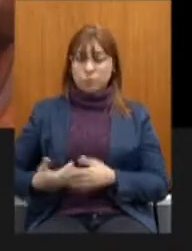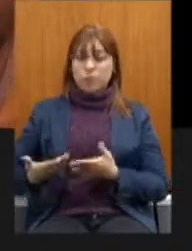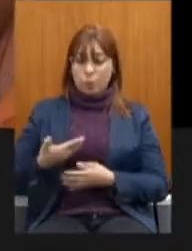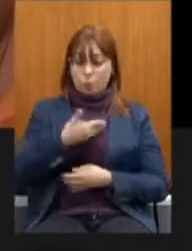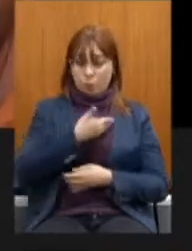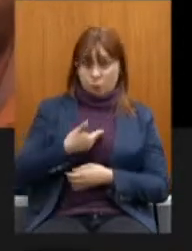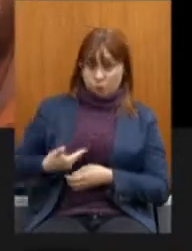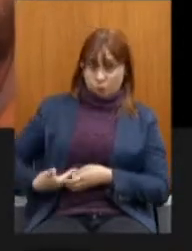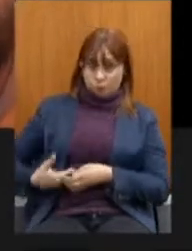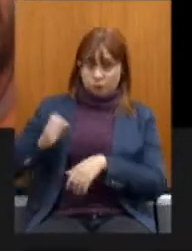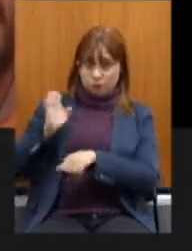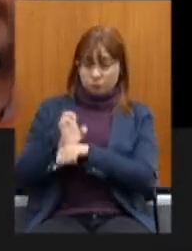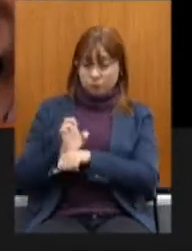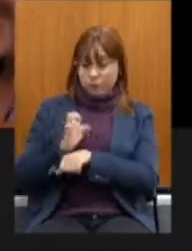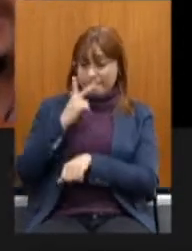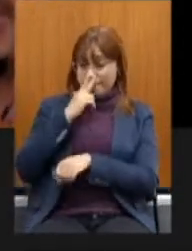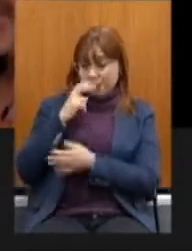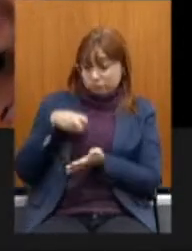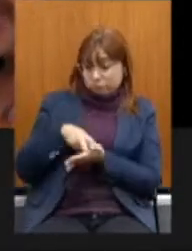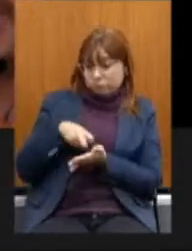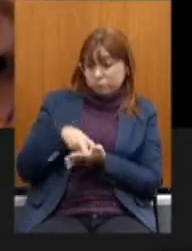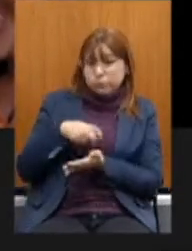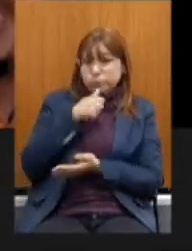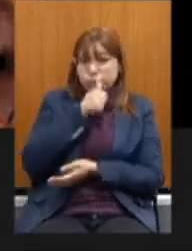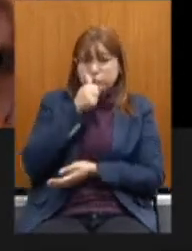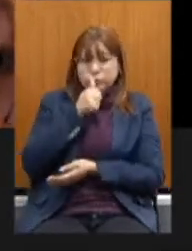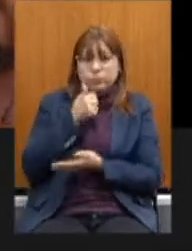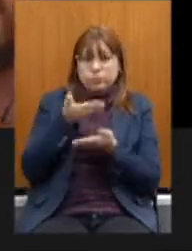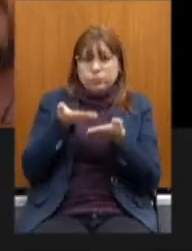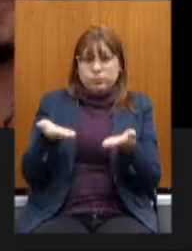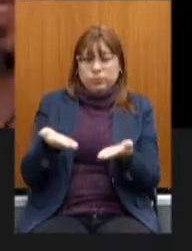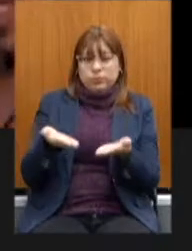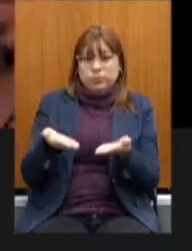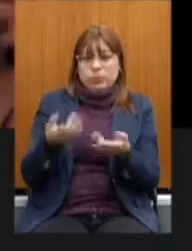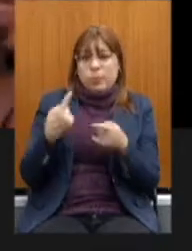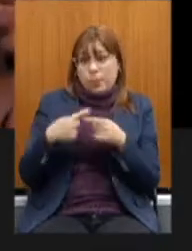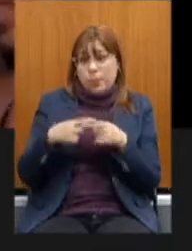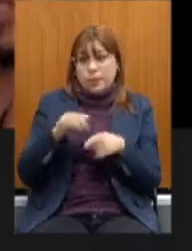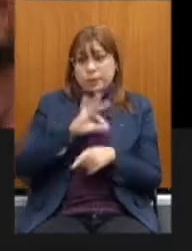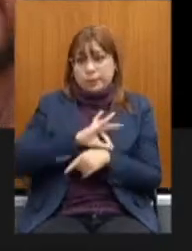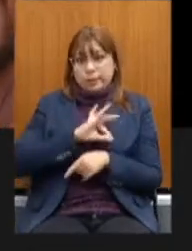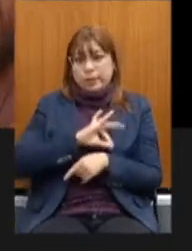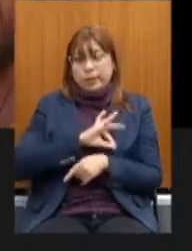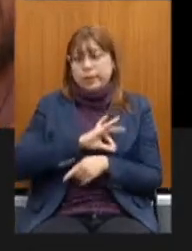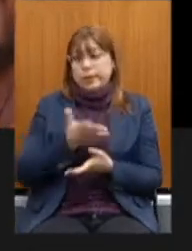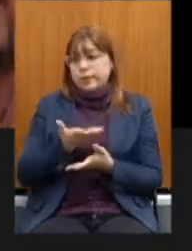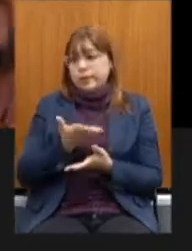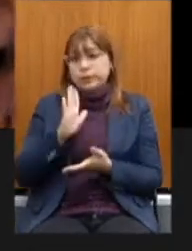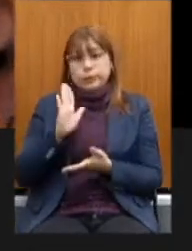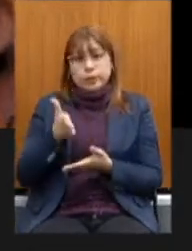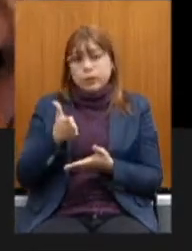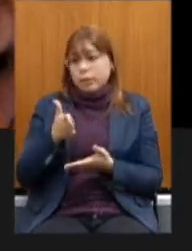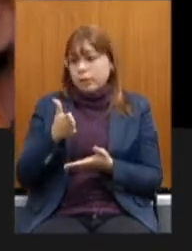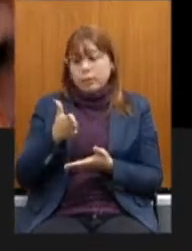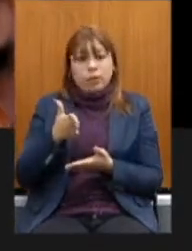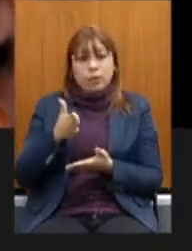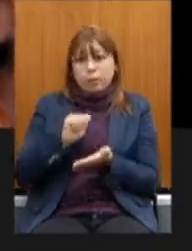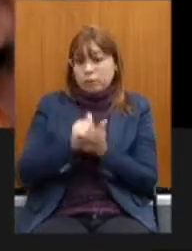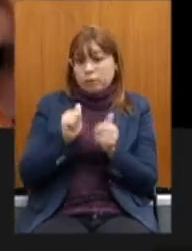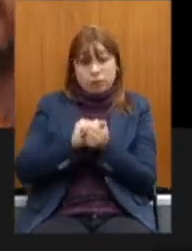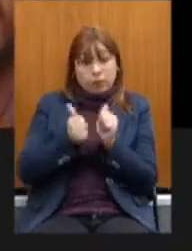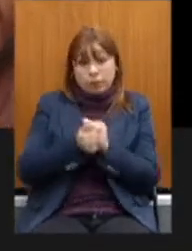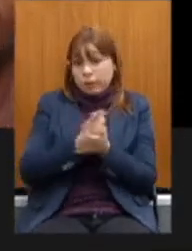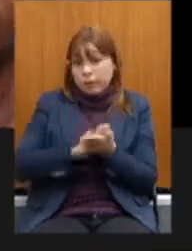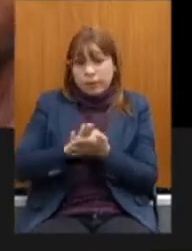está pedindo um sacrifício para quem tem, está há muito tempo sem reajuste inflacionário do salário, a gente não recebe reajuste nenhum desde